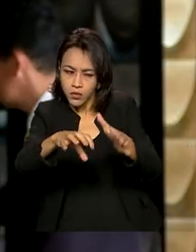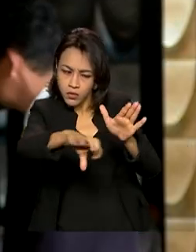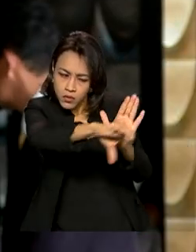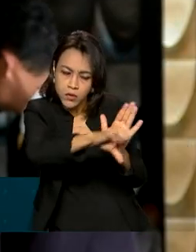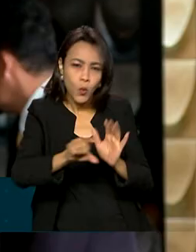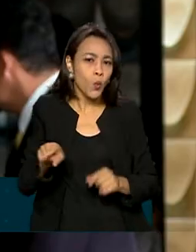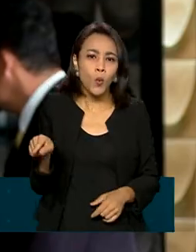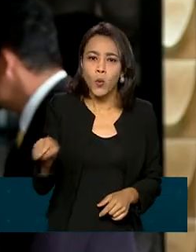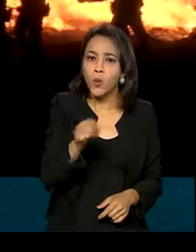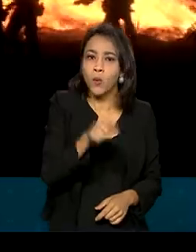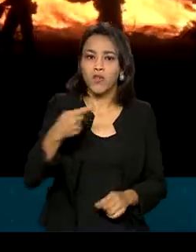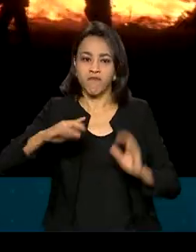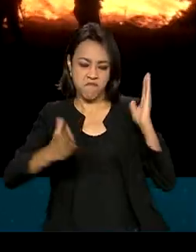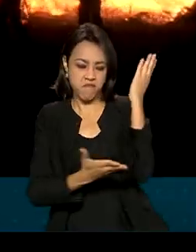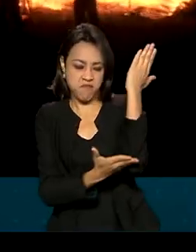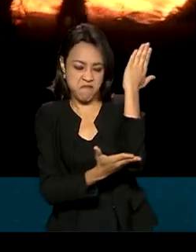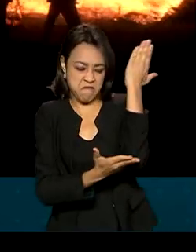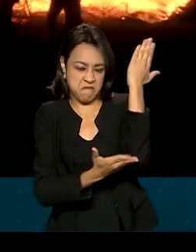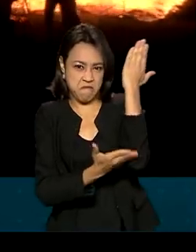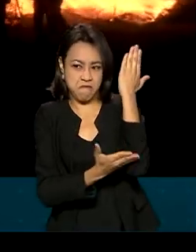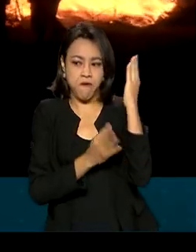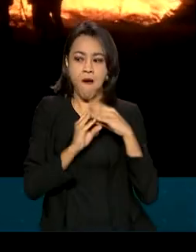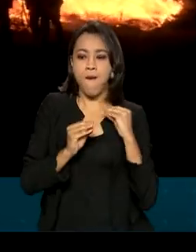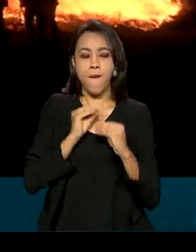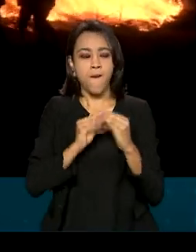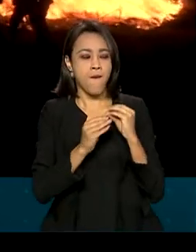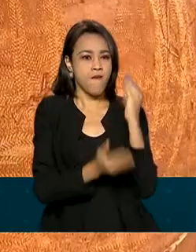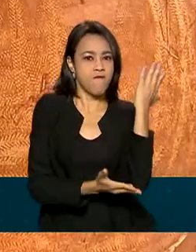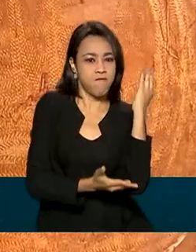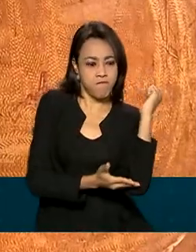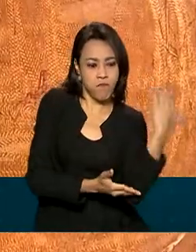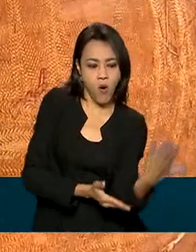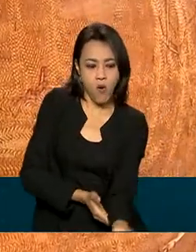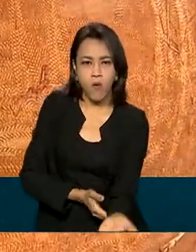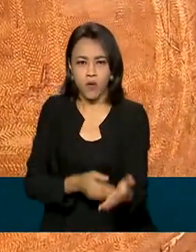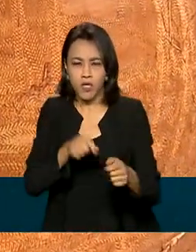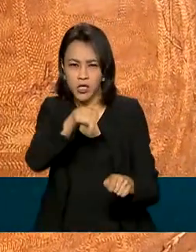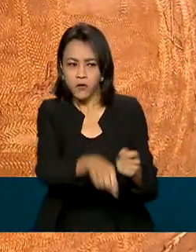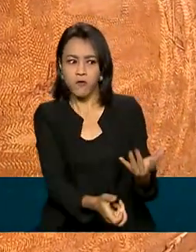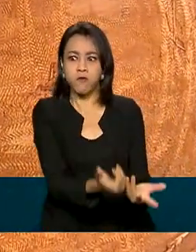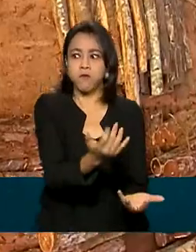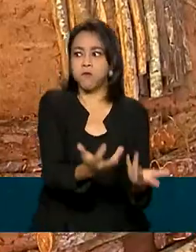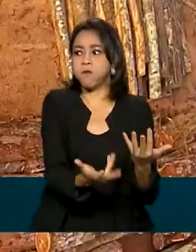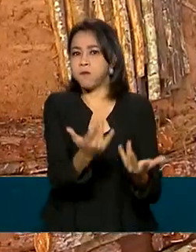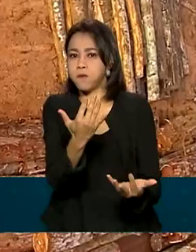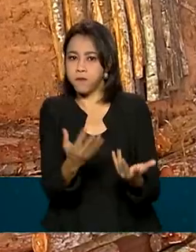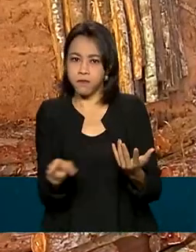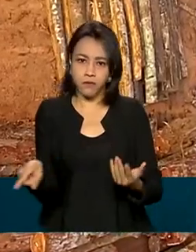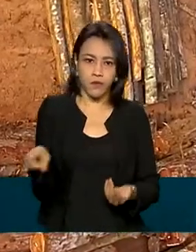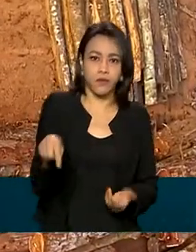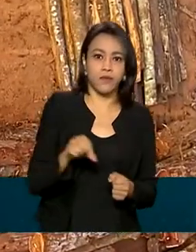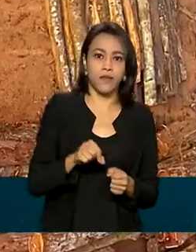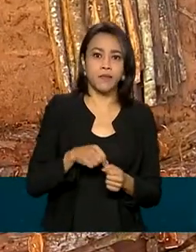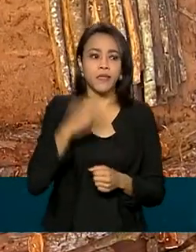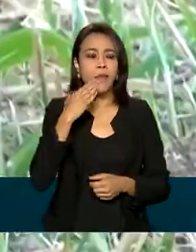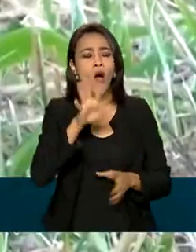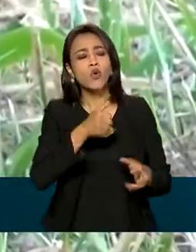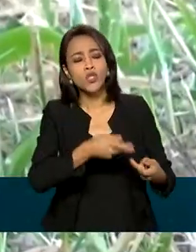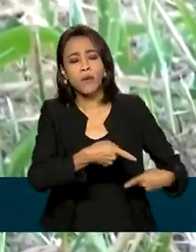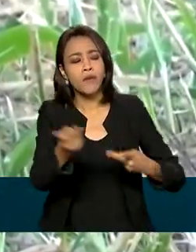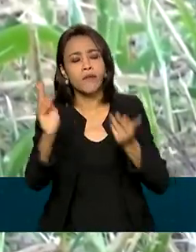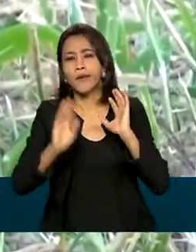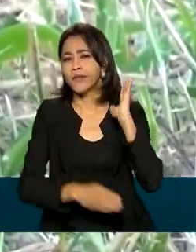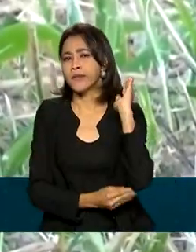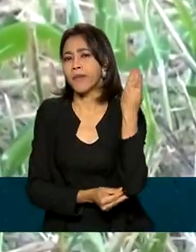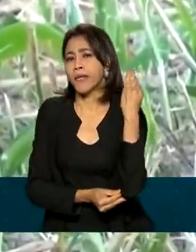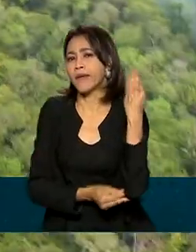extração ilegal da madeira, muitas vezes pelos incêndios ilegais, pelo tráfico dessa madeira, identificar para onde está indo isso, para